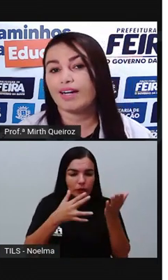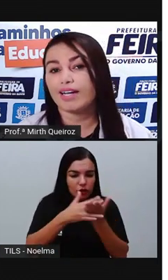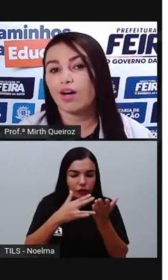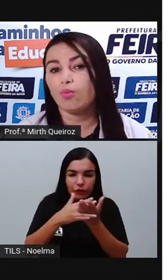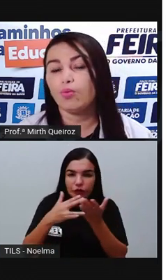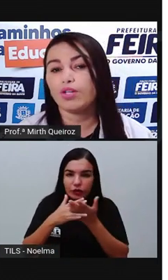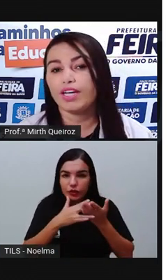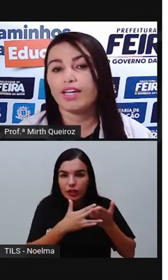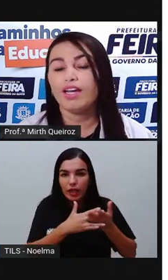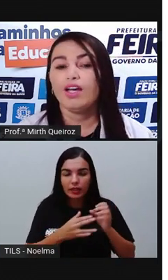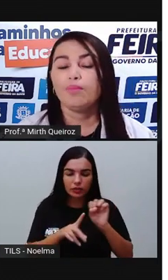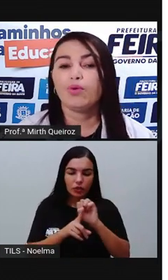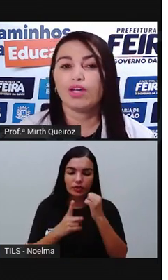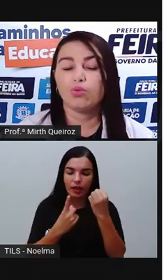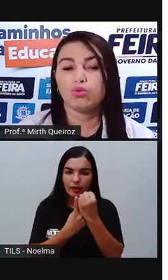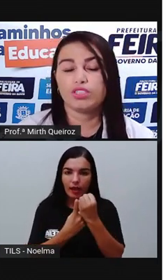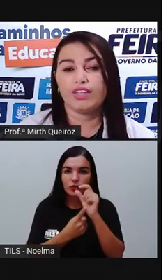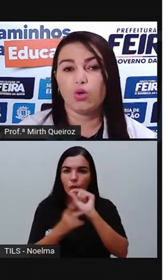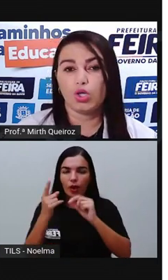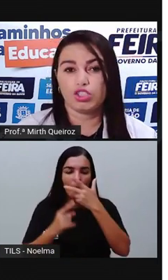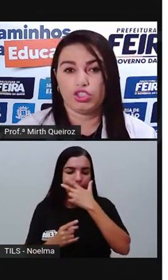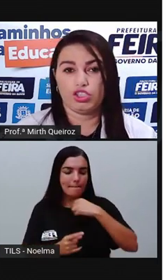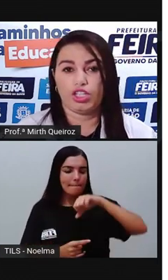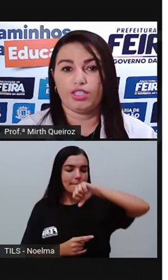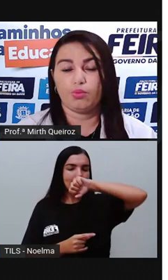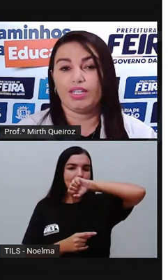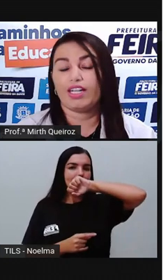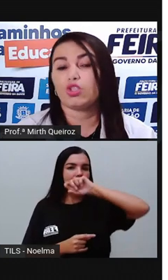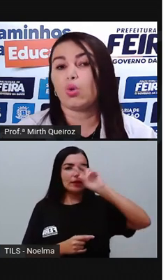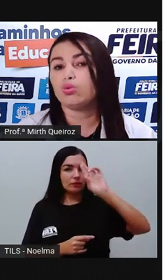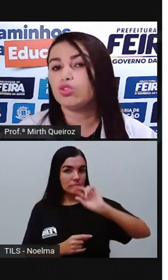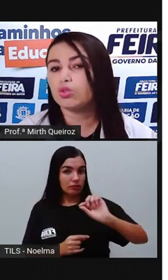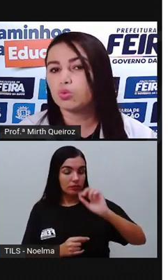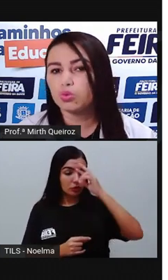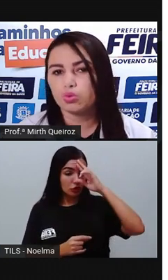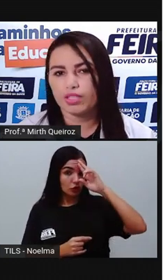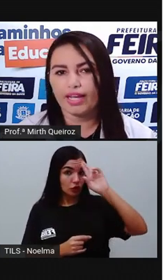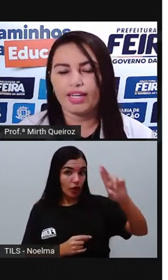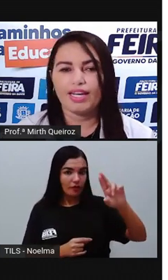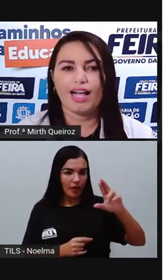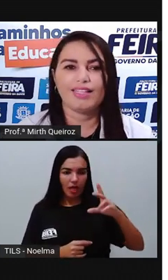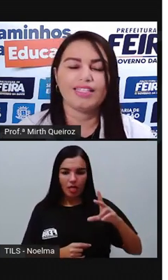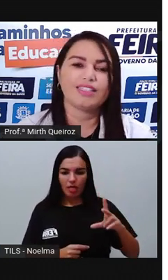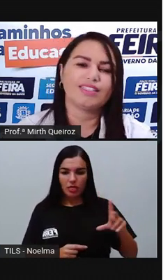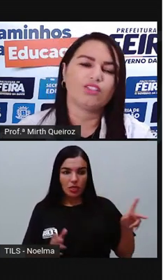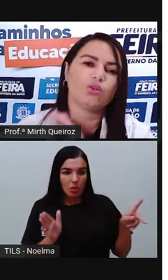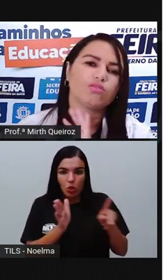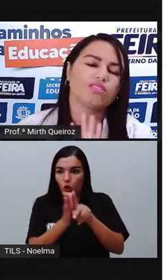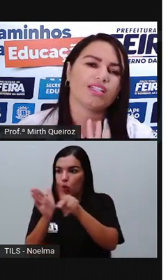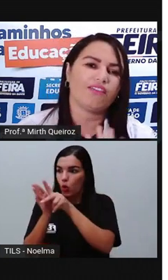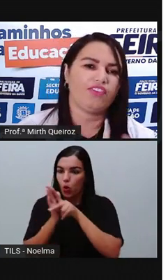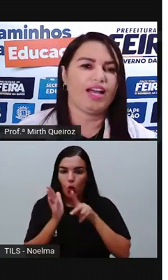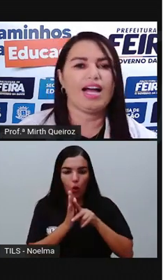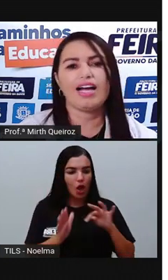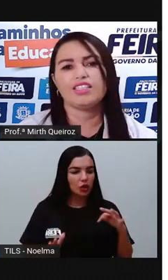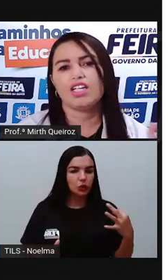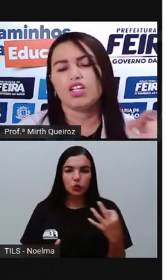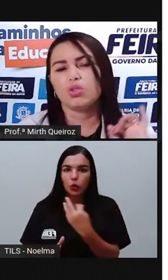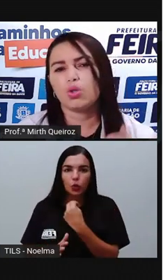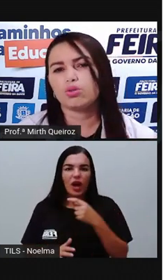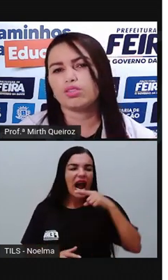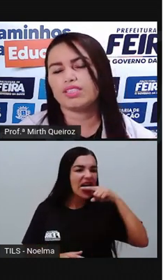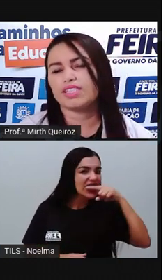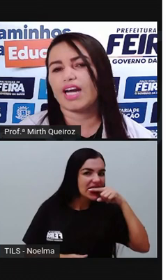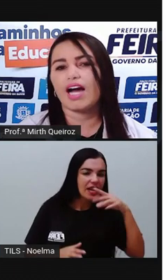patriarcal, por quê? Porque o senhor de engenho, ele era dono de tudo, né? Além dele ser dono dos canapiais,